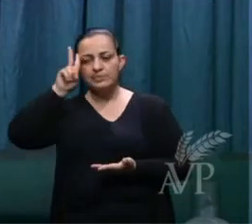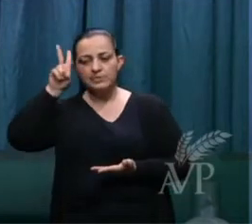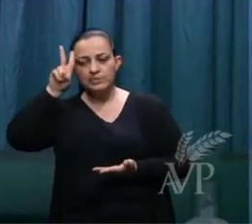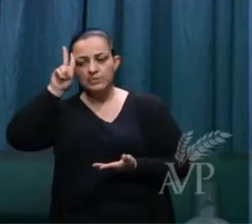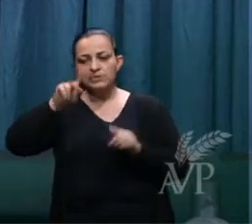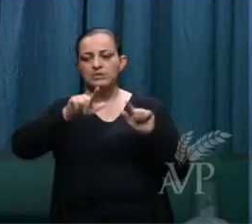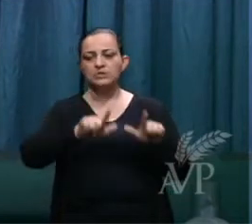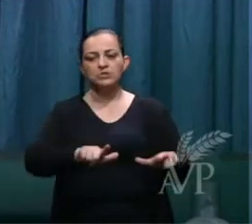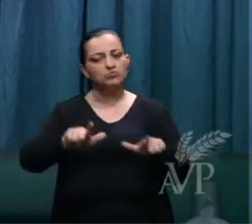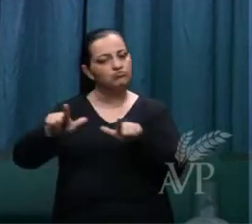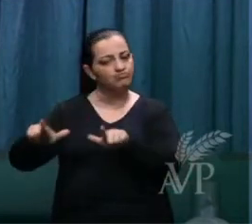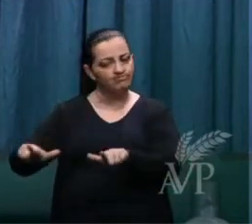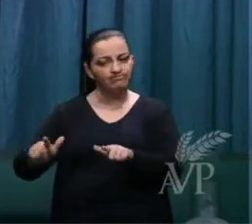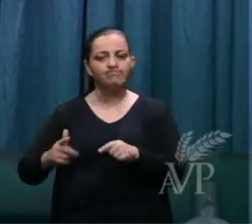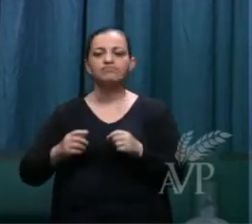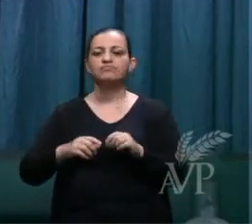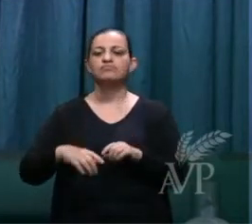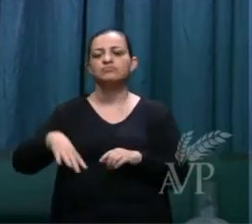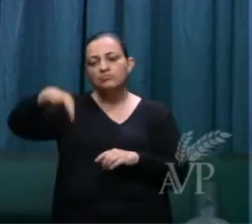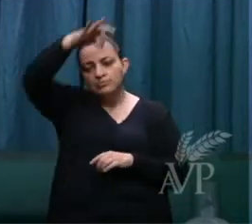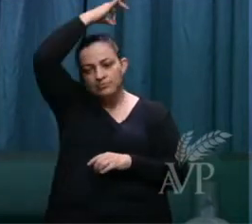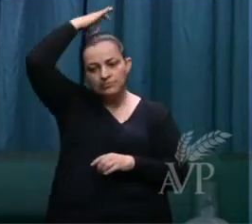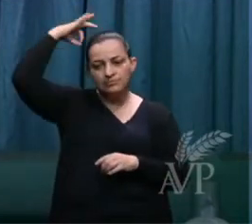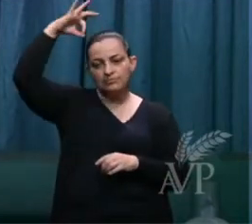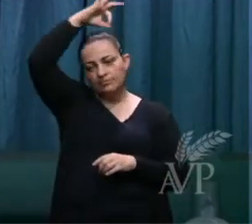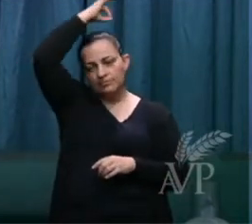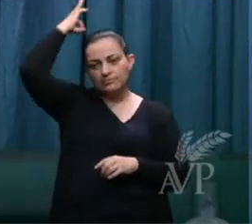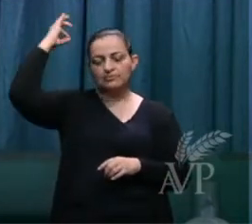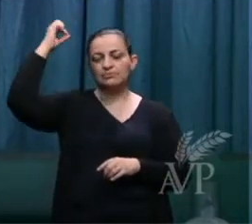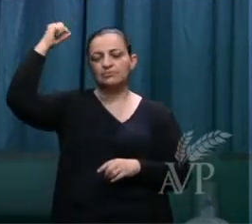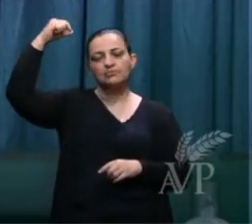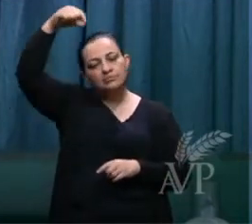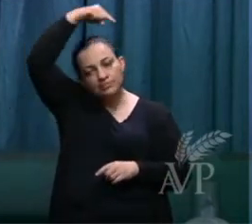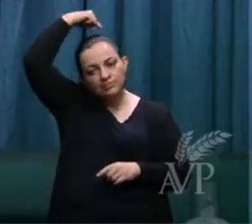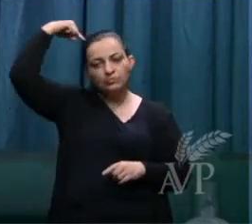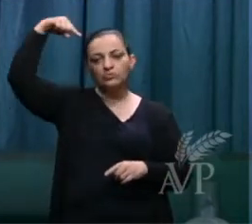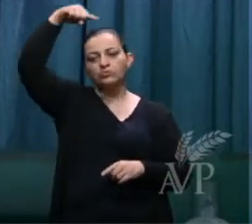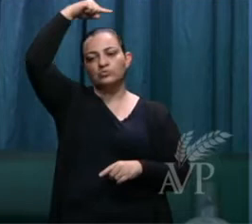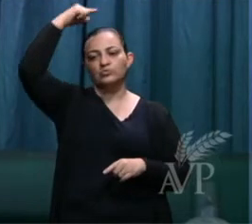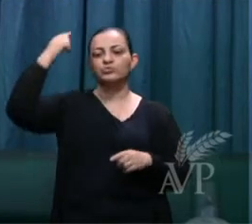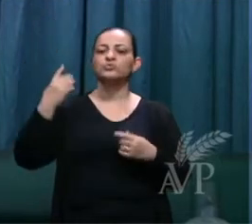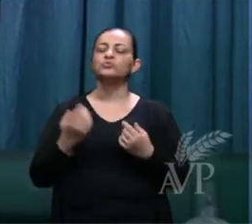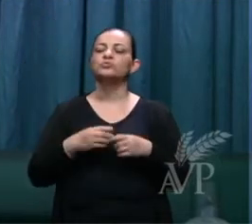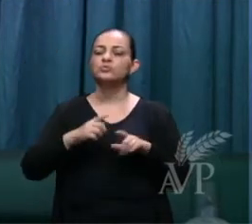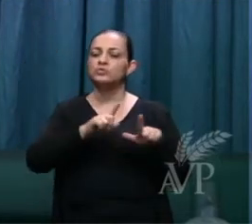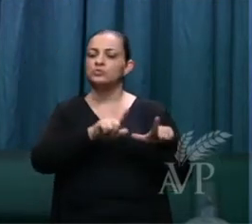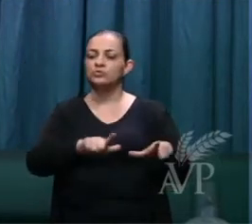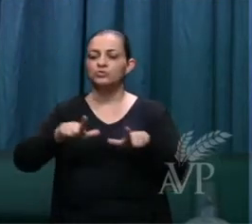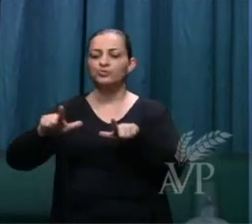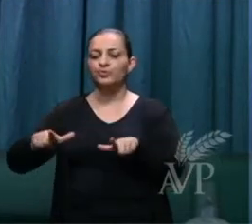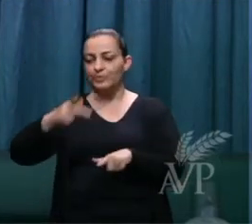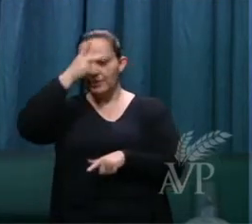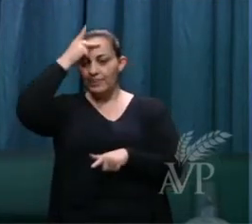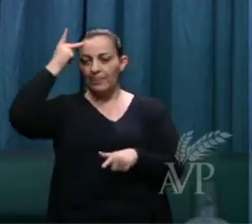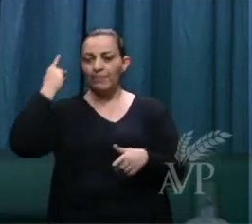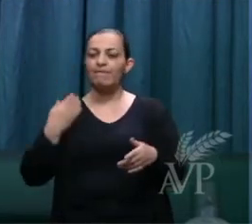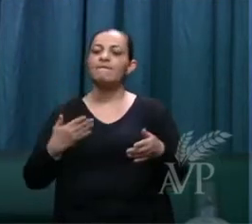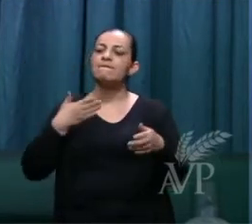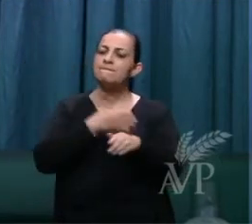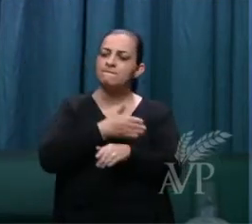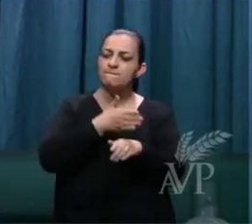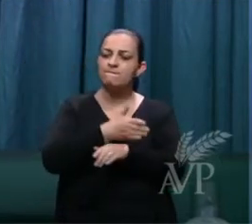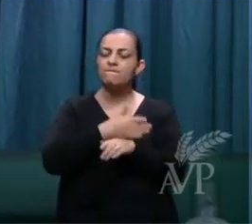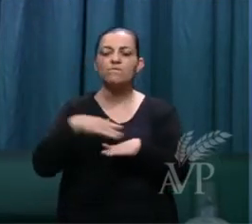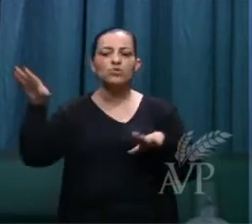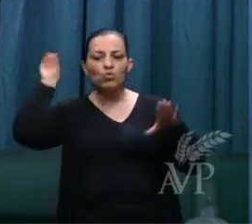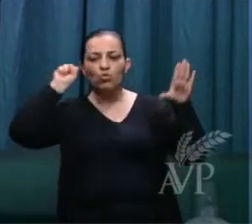é um lugar santo. É um lugar onde as pessoas vêm para ouvir